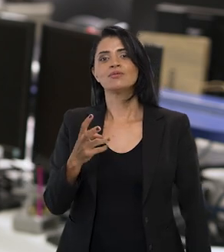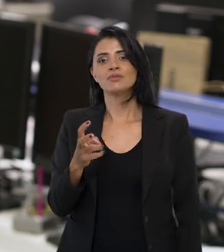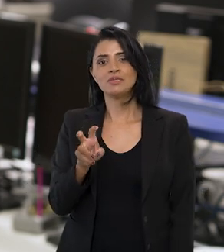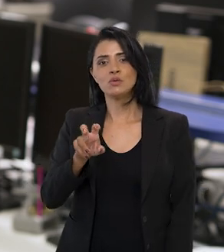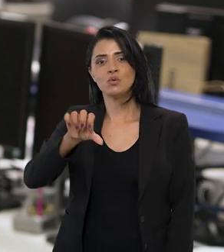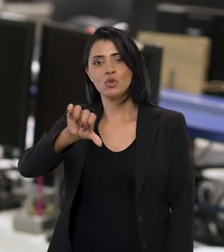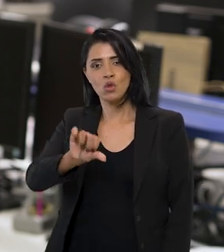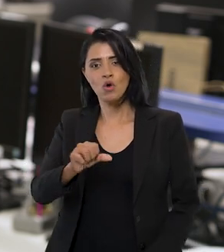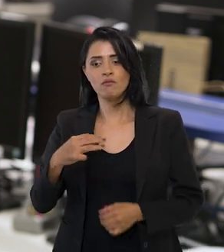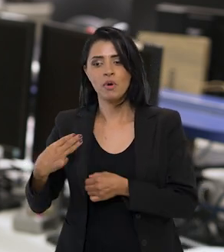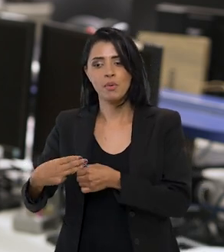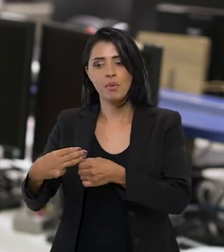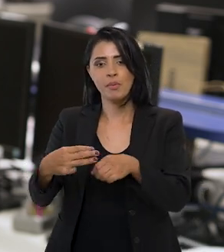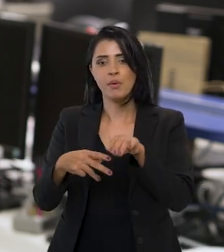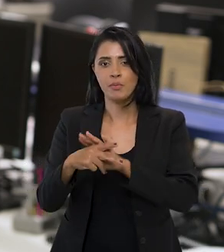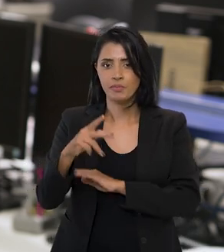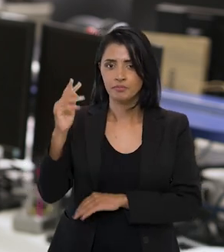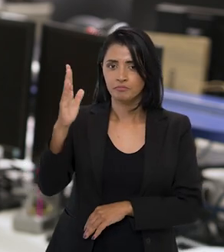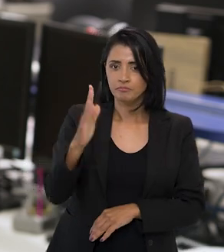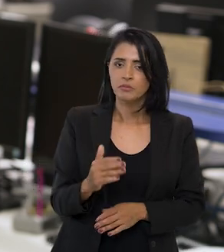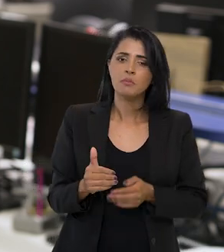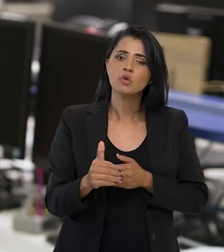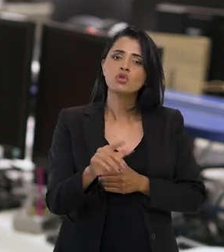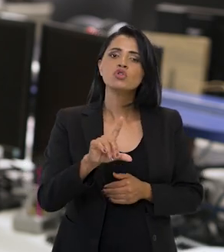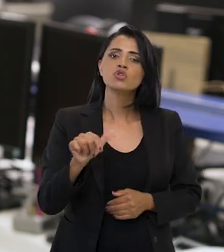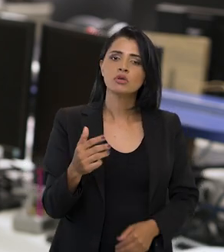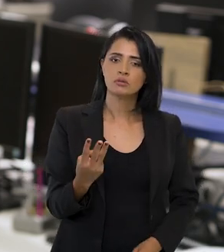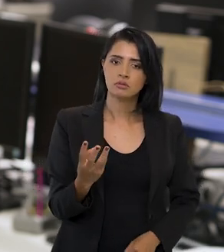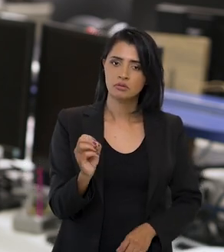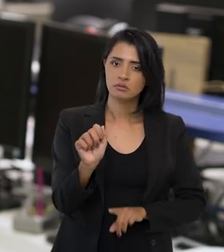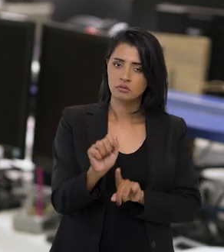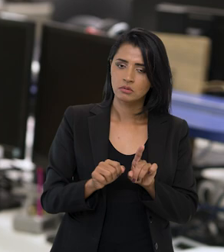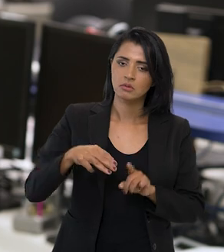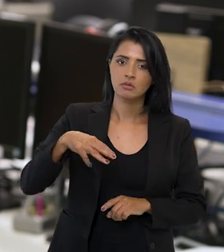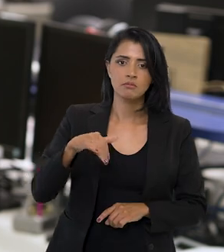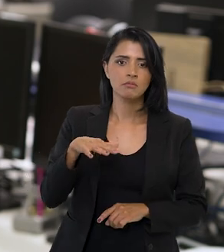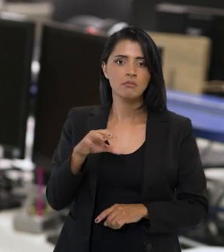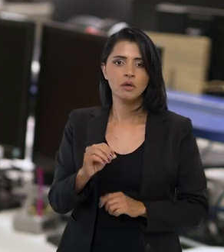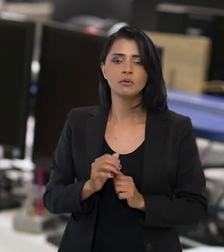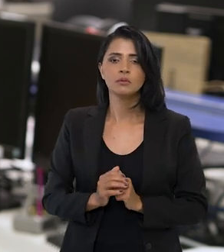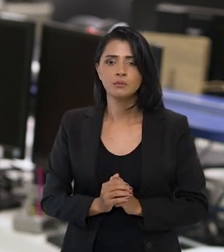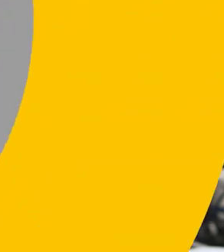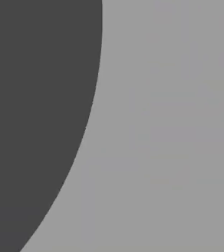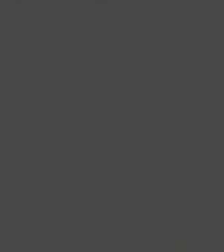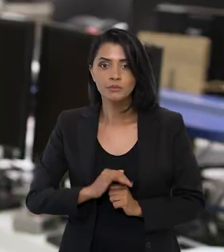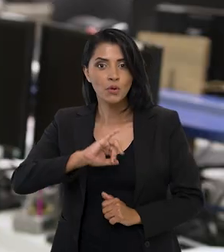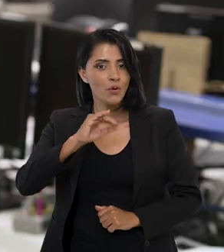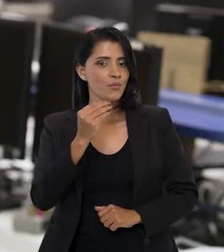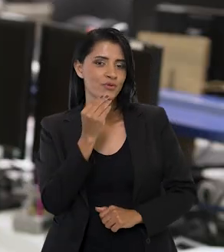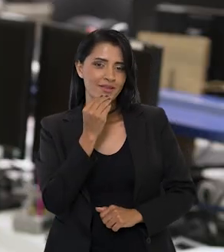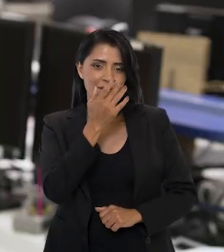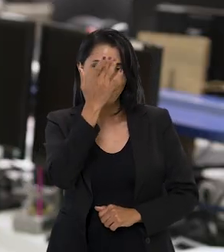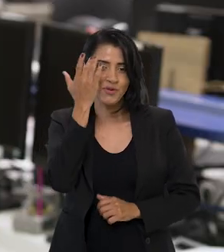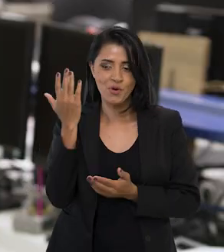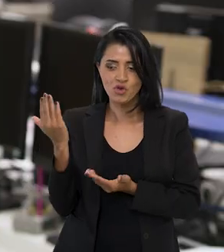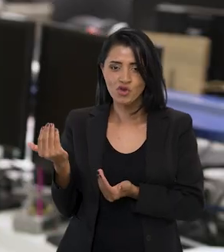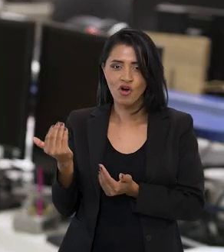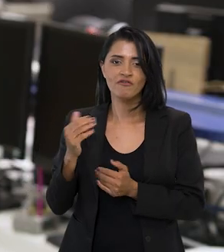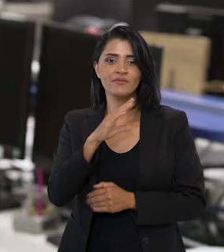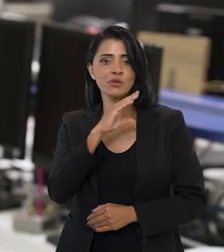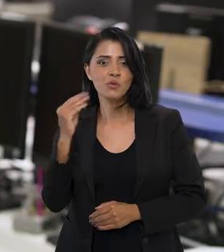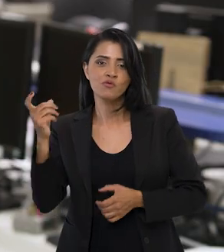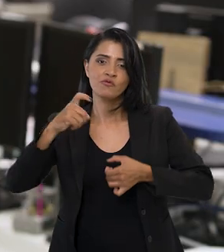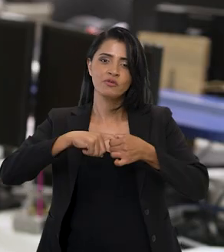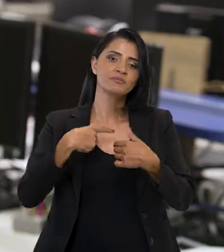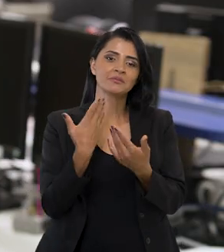mais 459 municípios do país a partir do dia 30 de maio. Oportunidade para